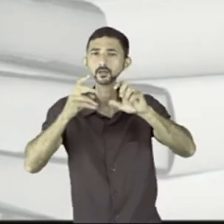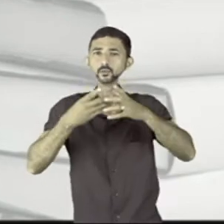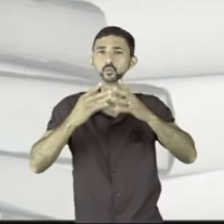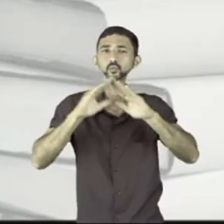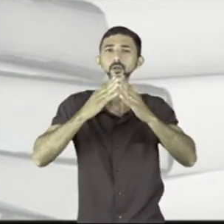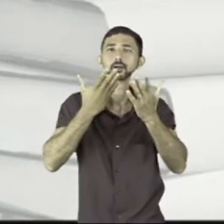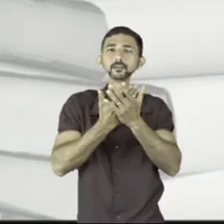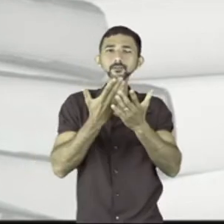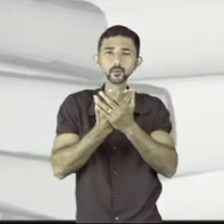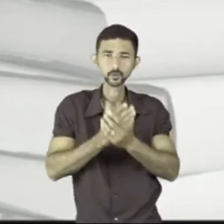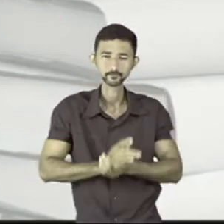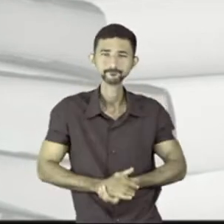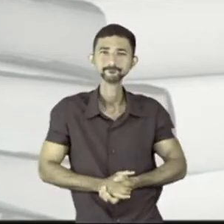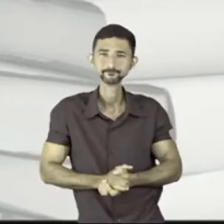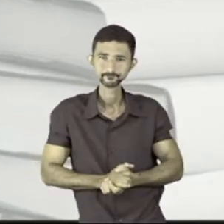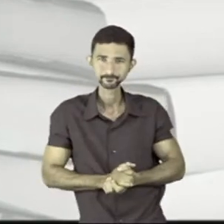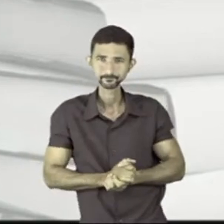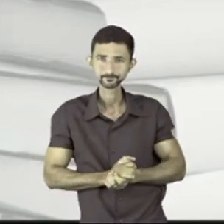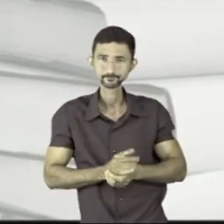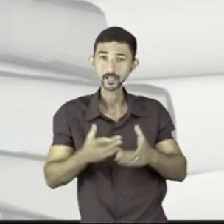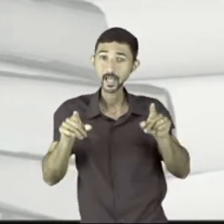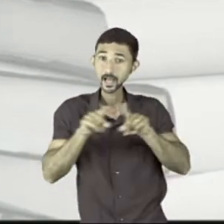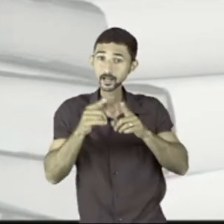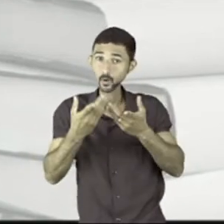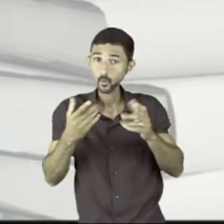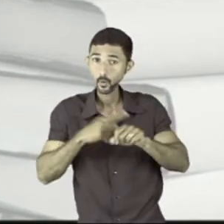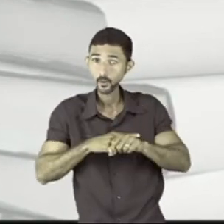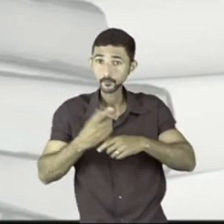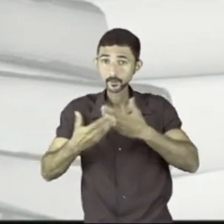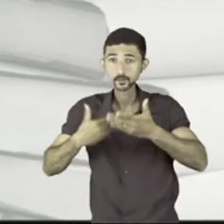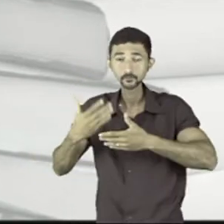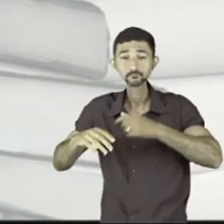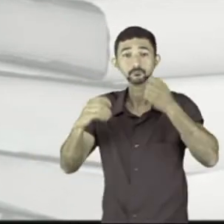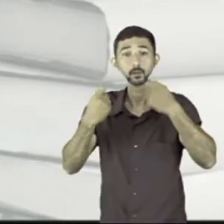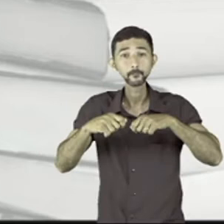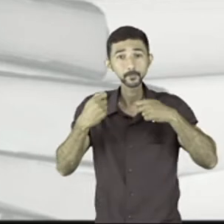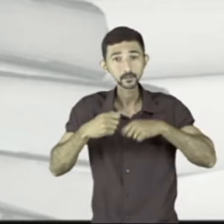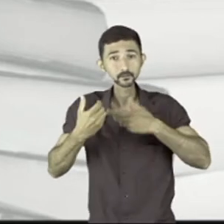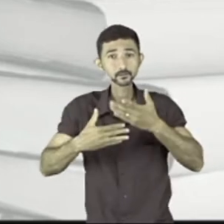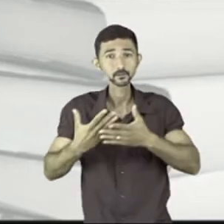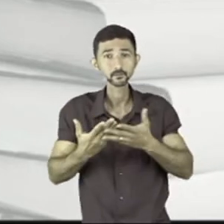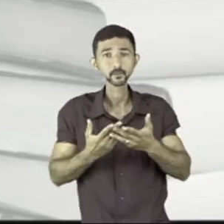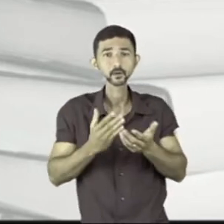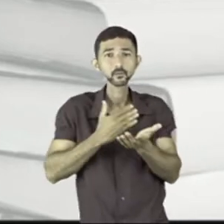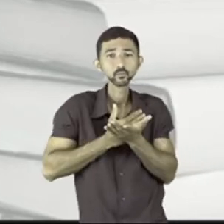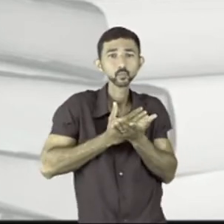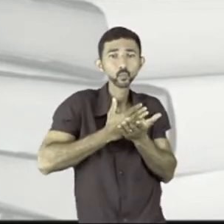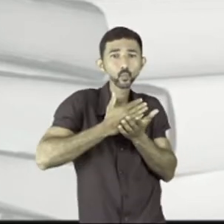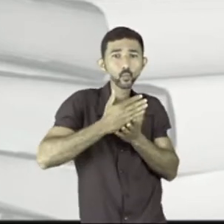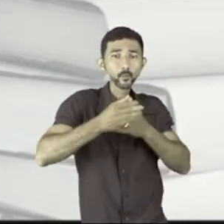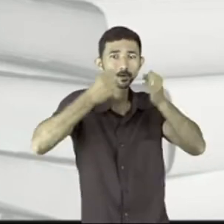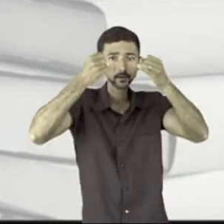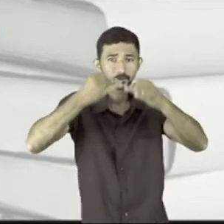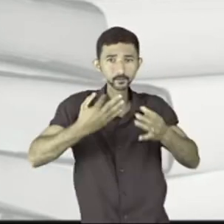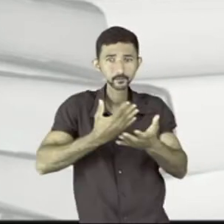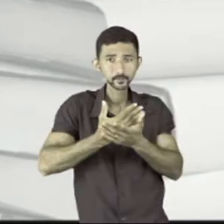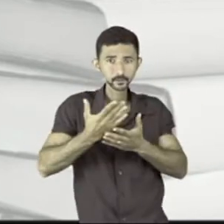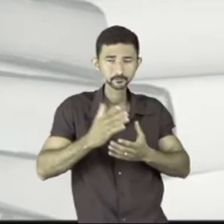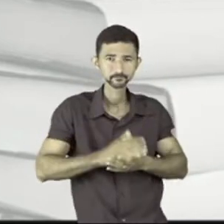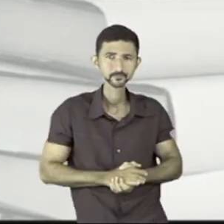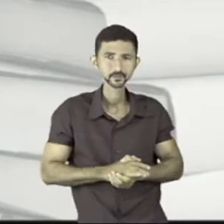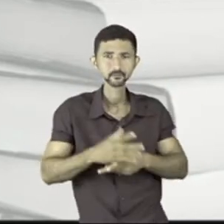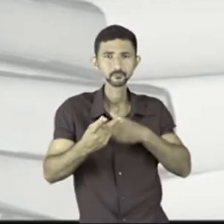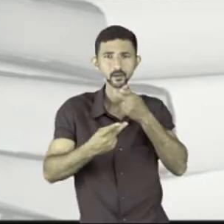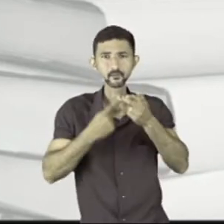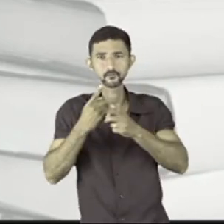escolas. Então, nesse momento, elas foram necessárias porque eu introduzi uma explicação. Eu